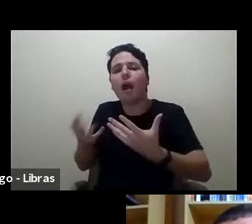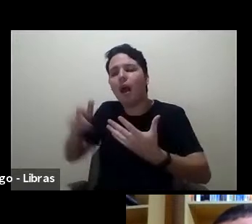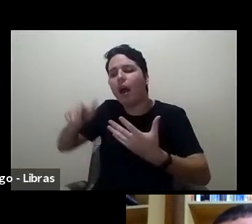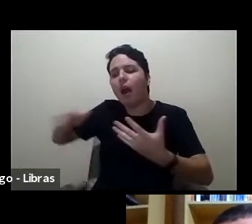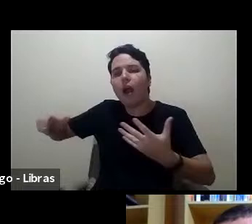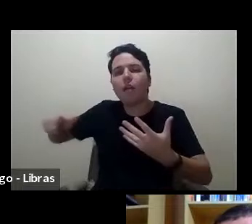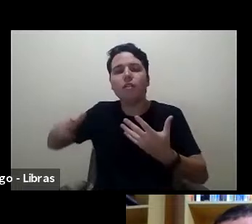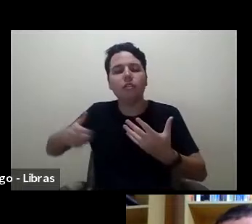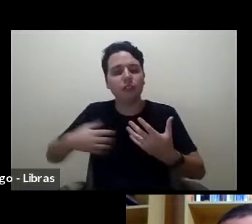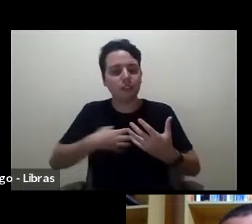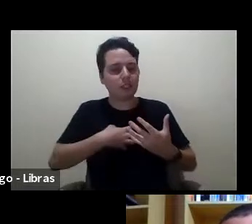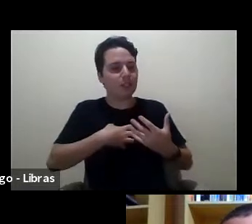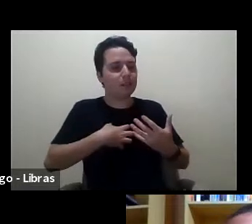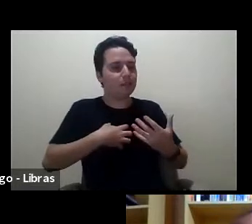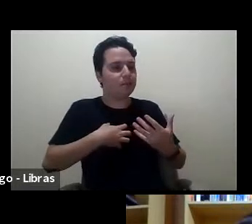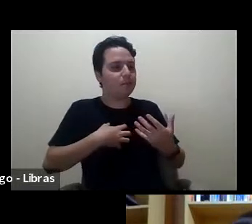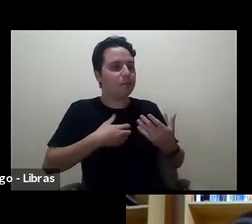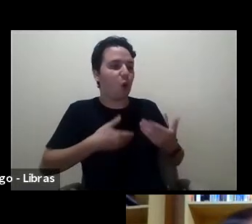o livro.